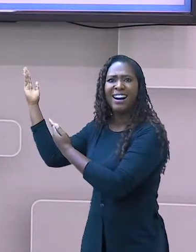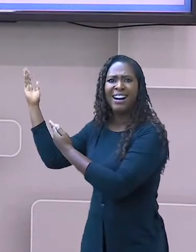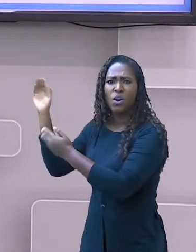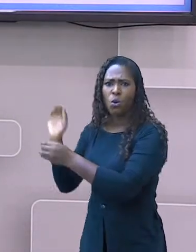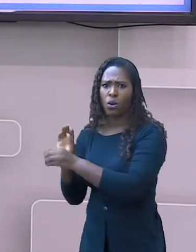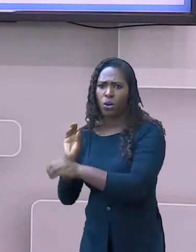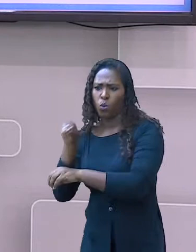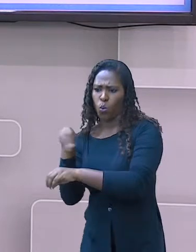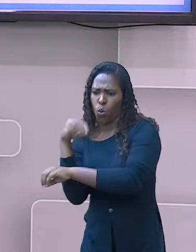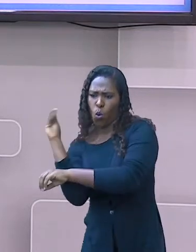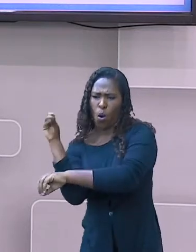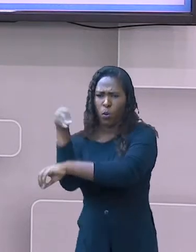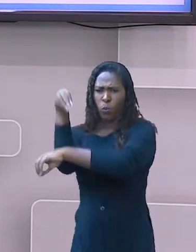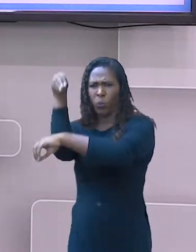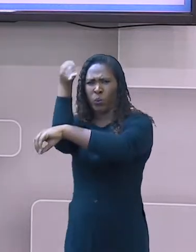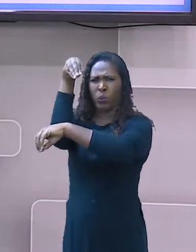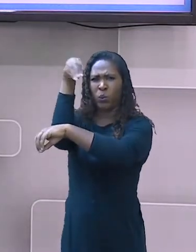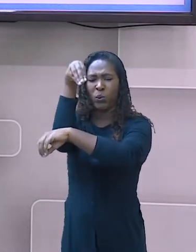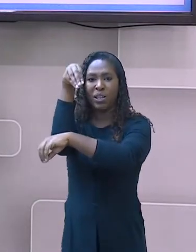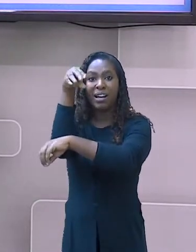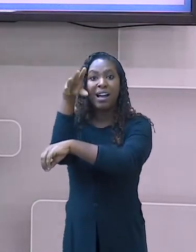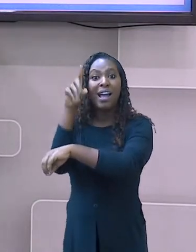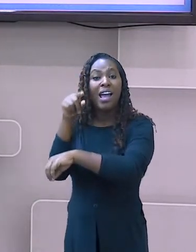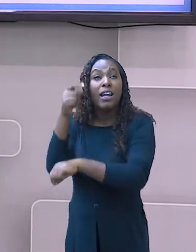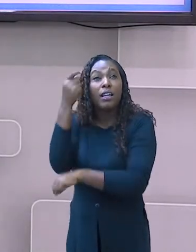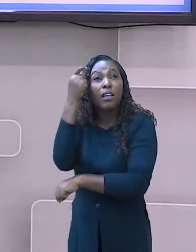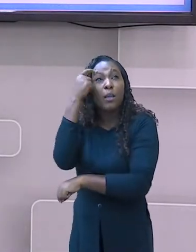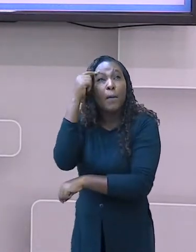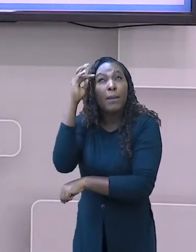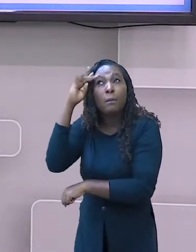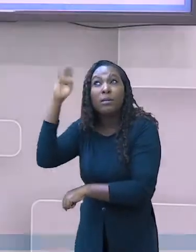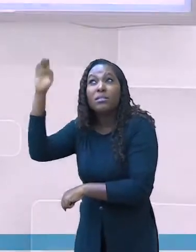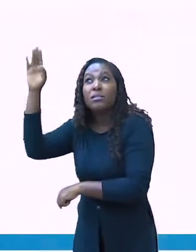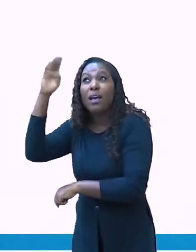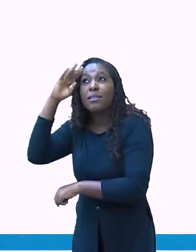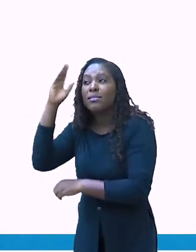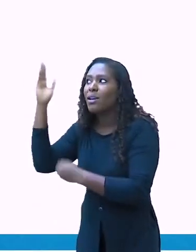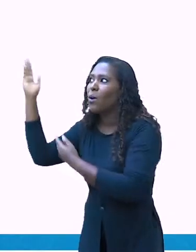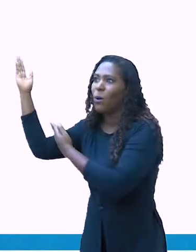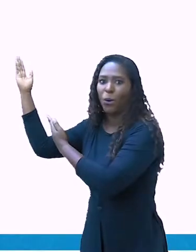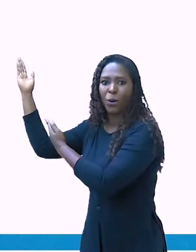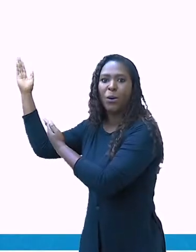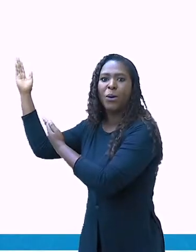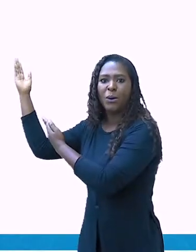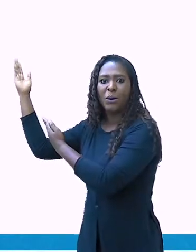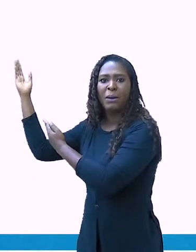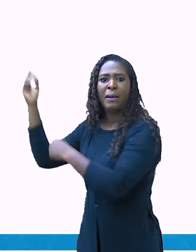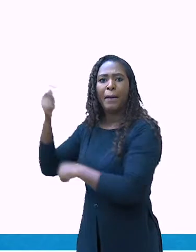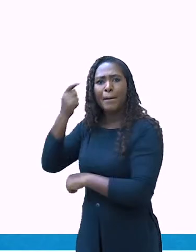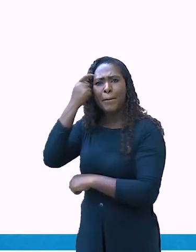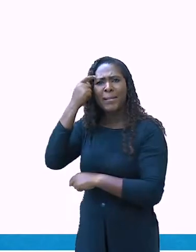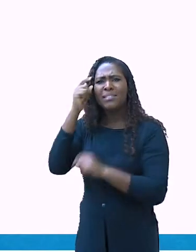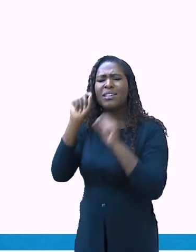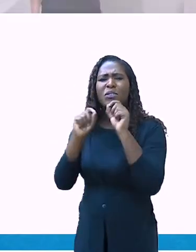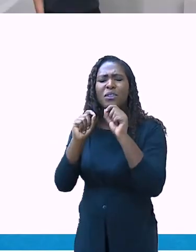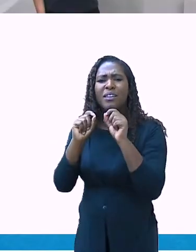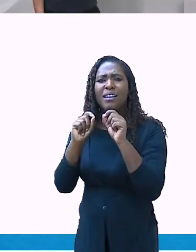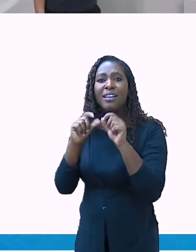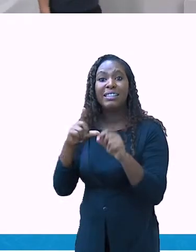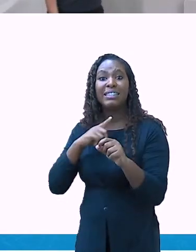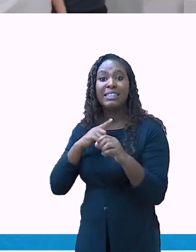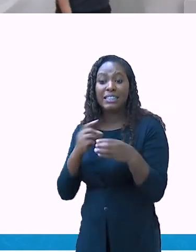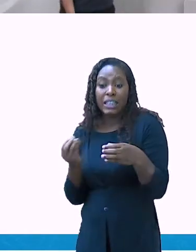Vamos entender melhor? Olha a figura. Eles tinham medo dos monstros